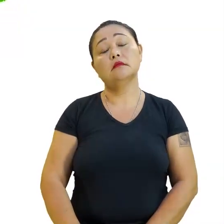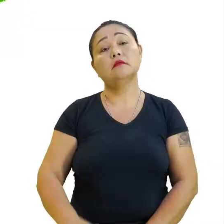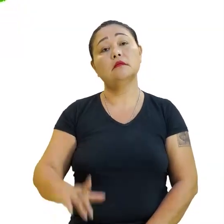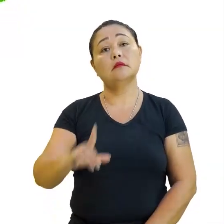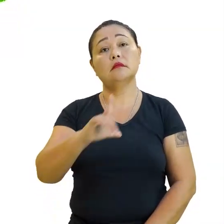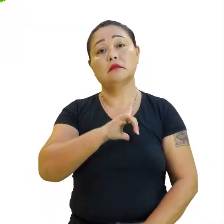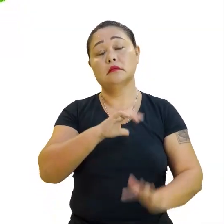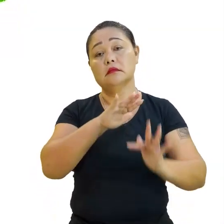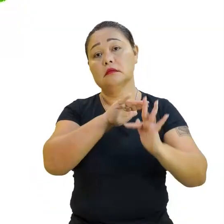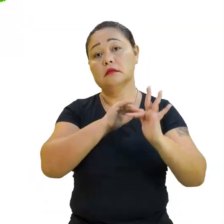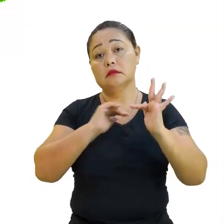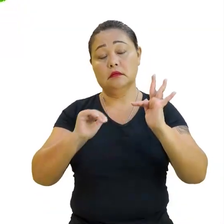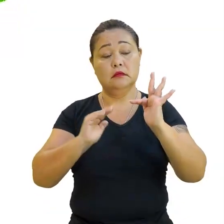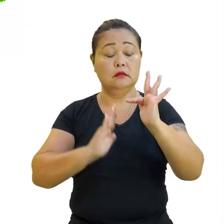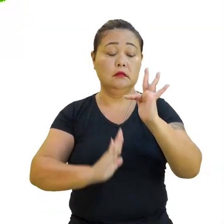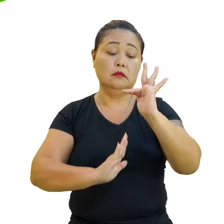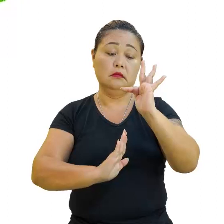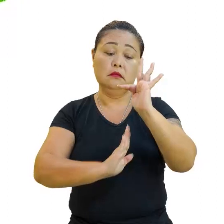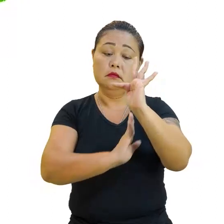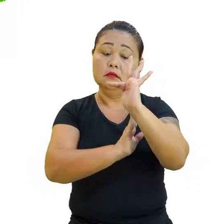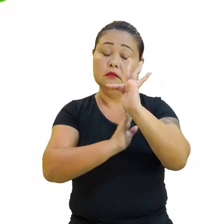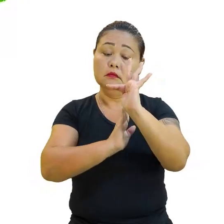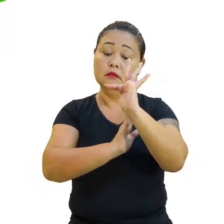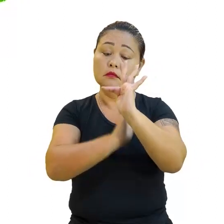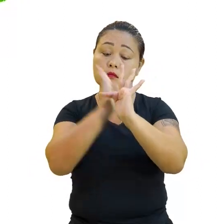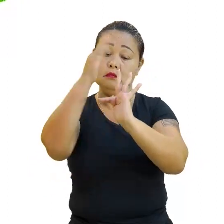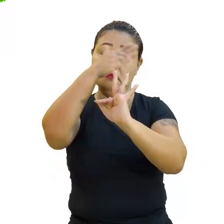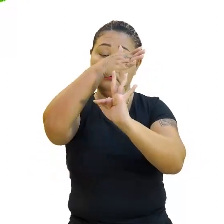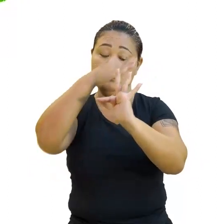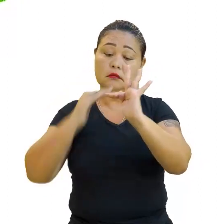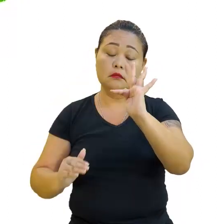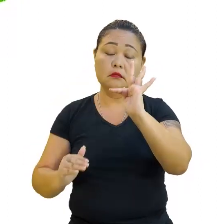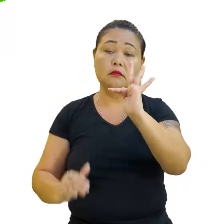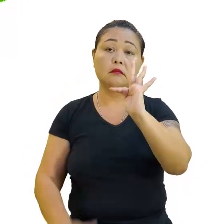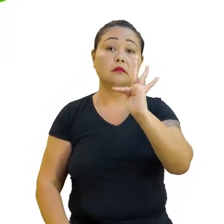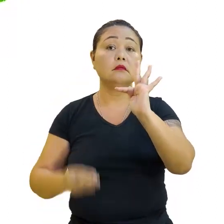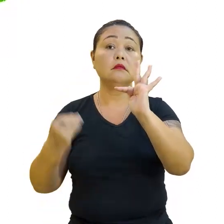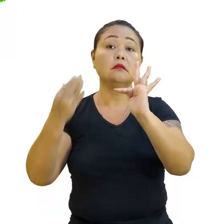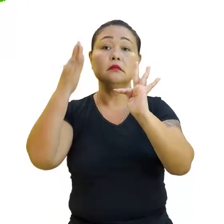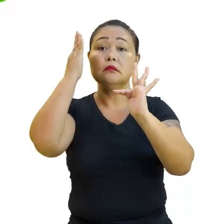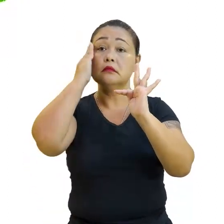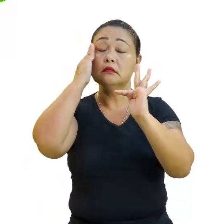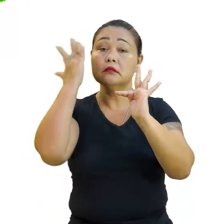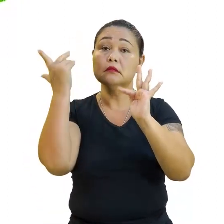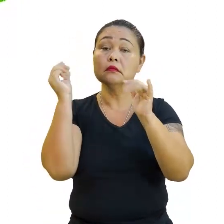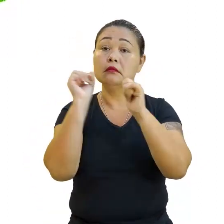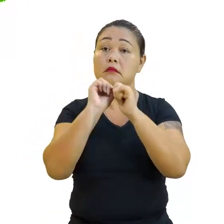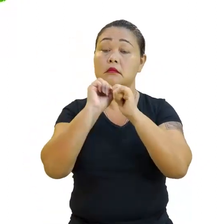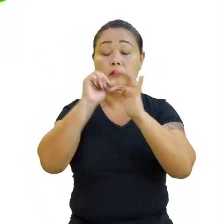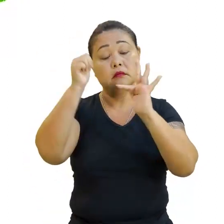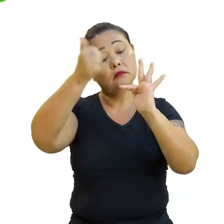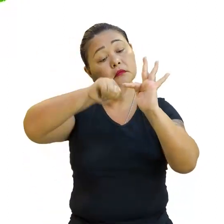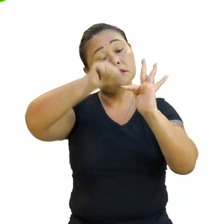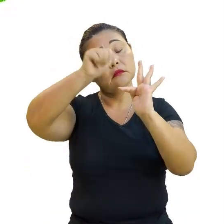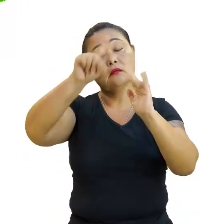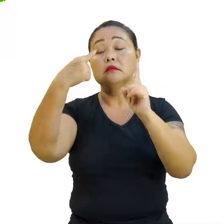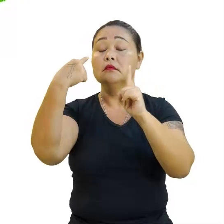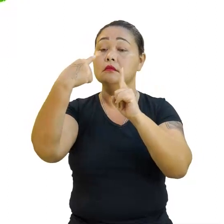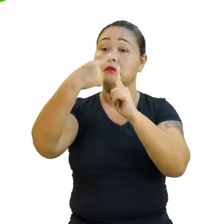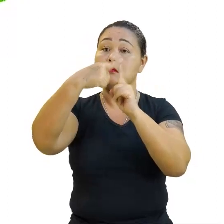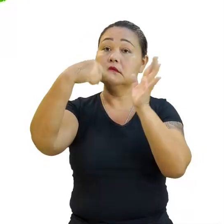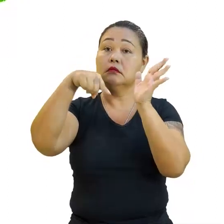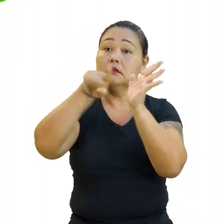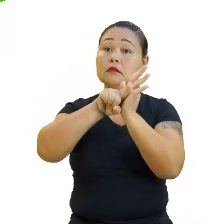Basta saber se a função é crescente ou decrescente. Como é que eu faço isso? Analisando o sinal do A.